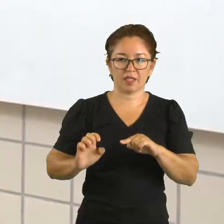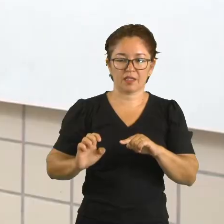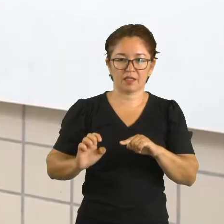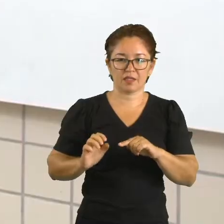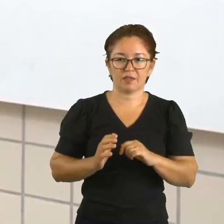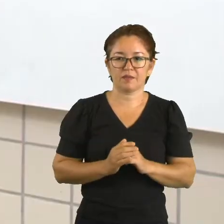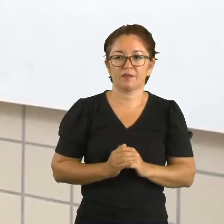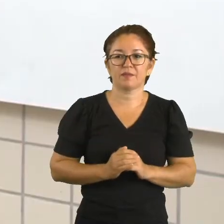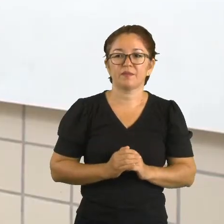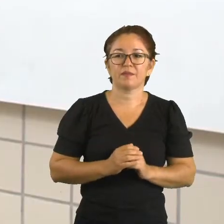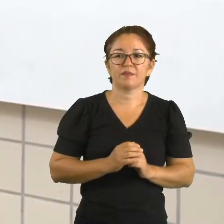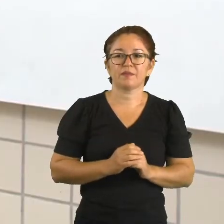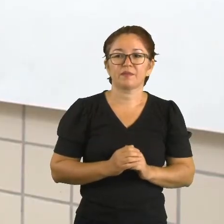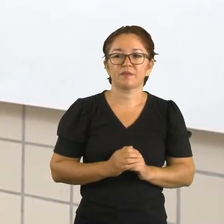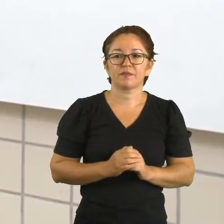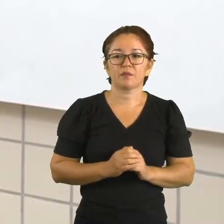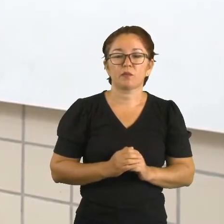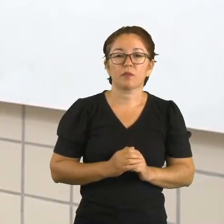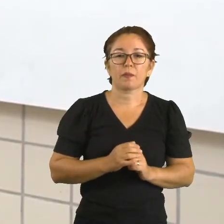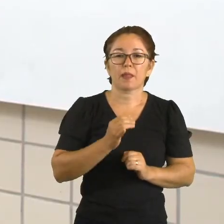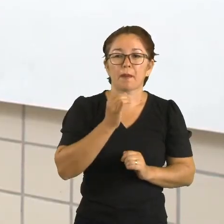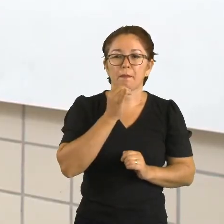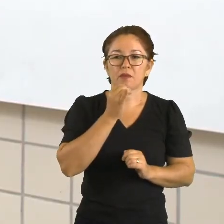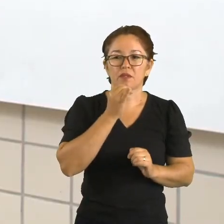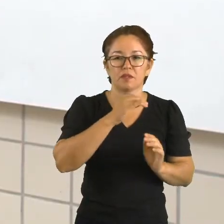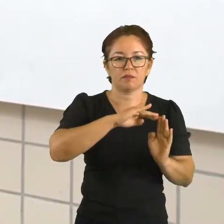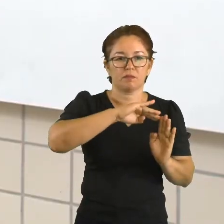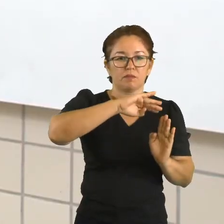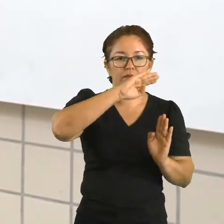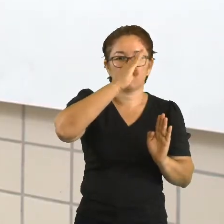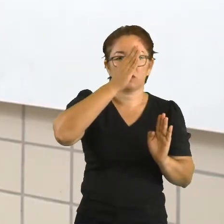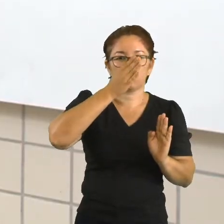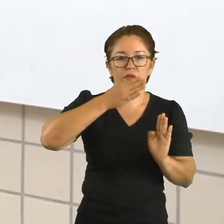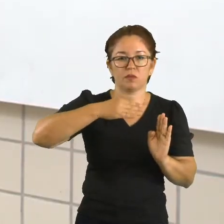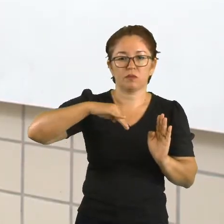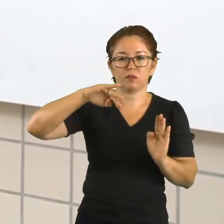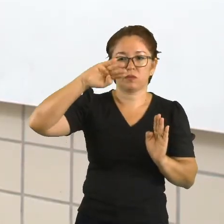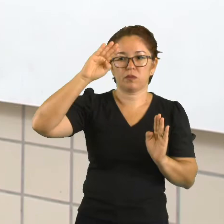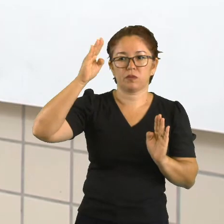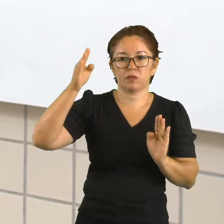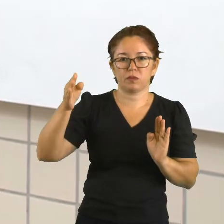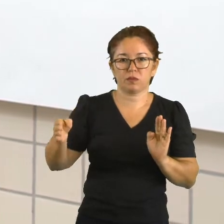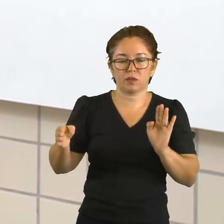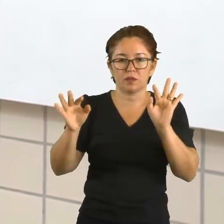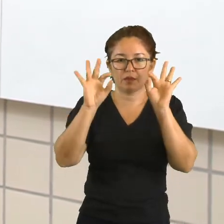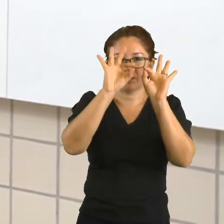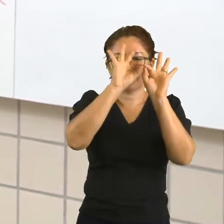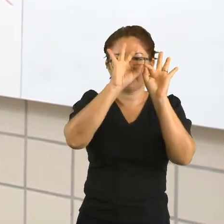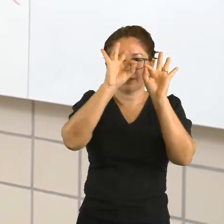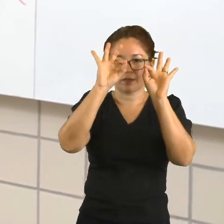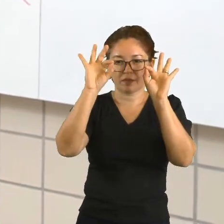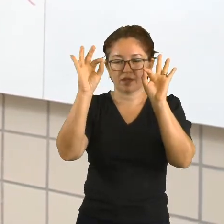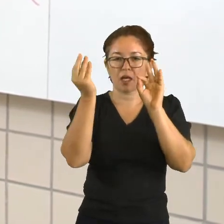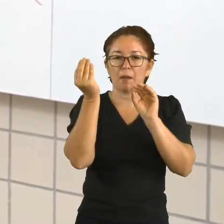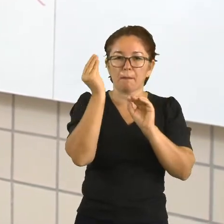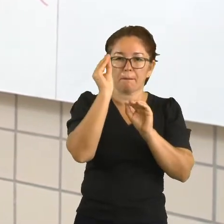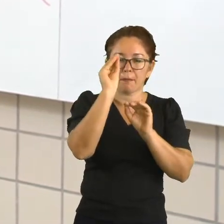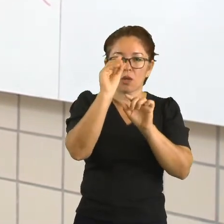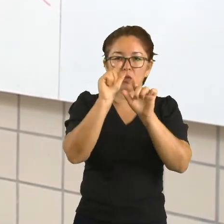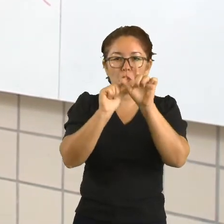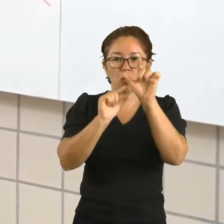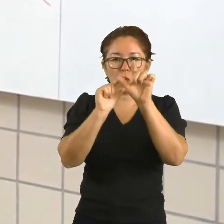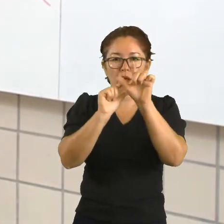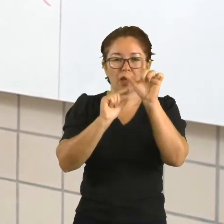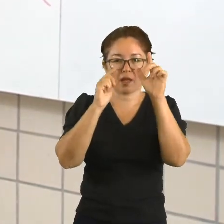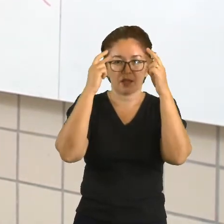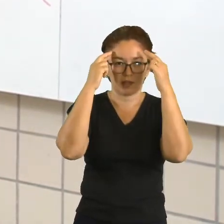amplitude que é representada pela lâmbida. Essa lâmbida é uma letra grega que é simplesmente o